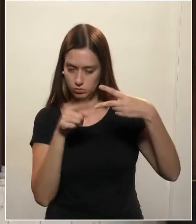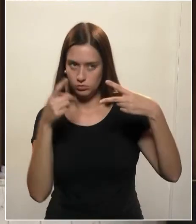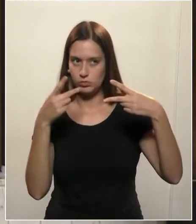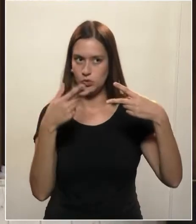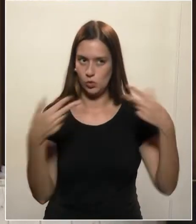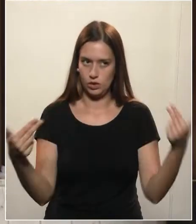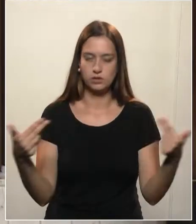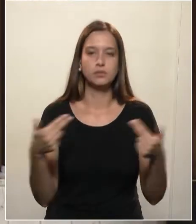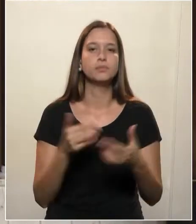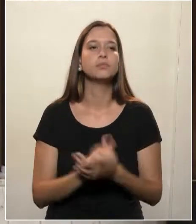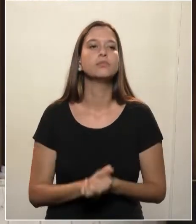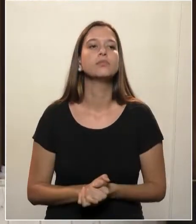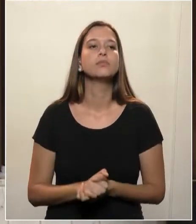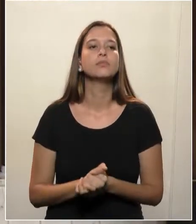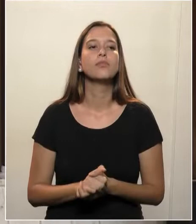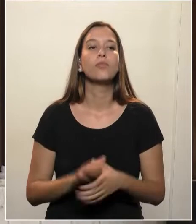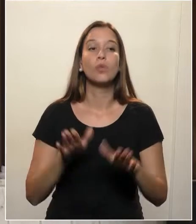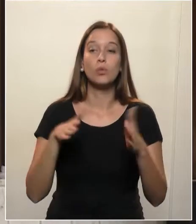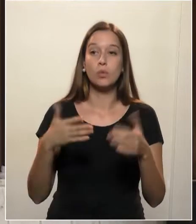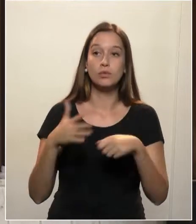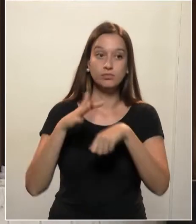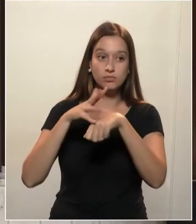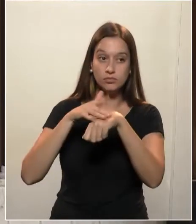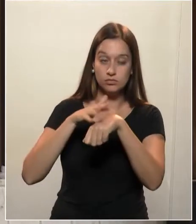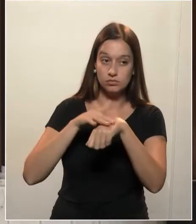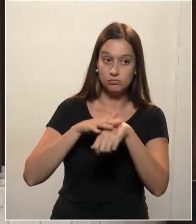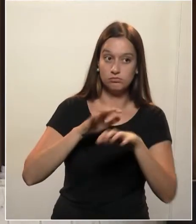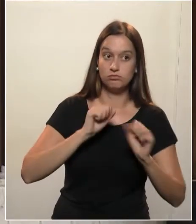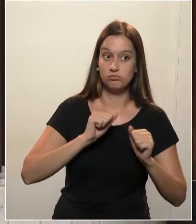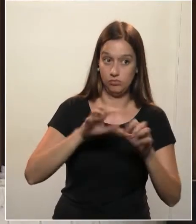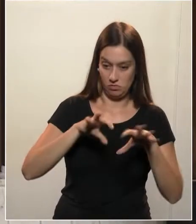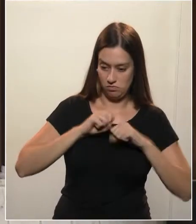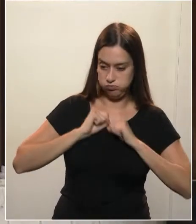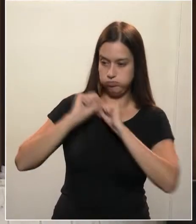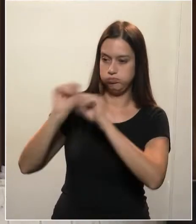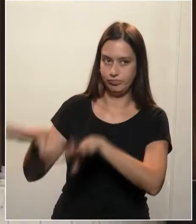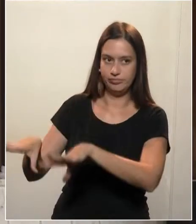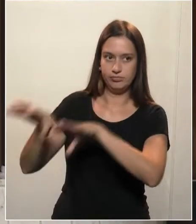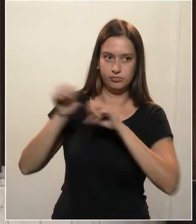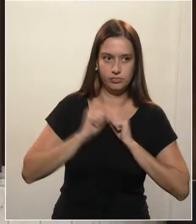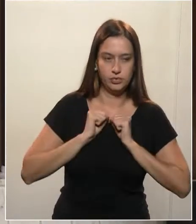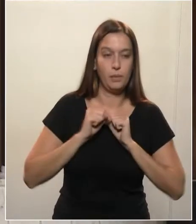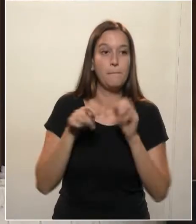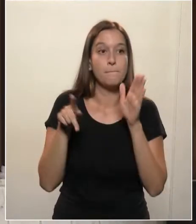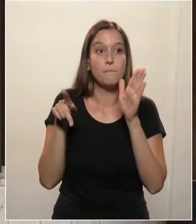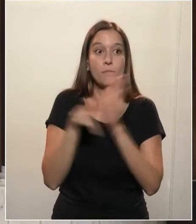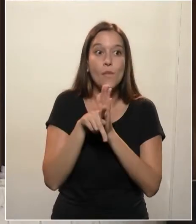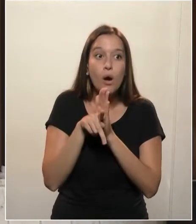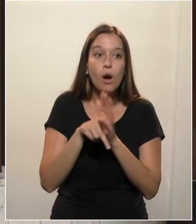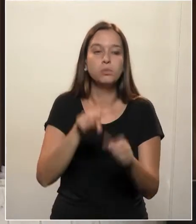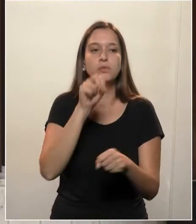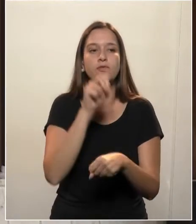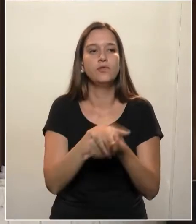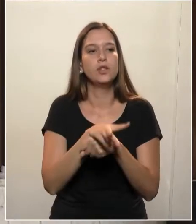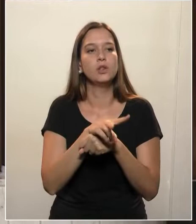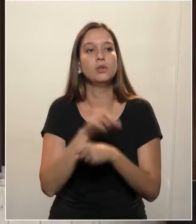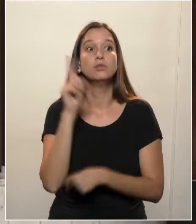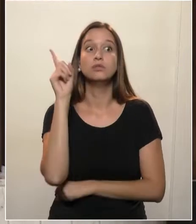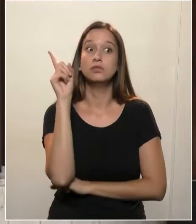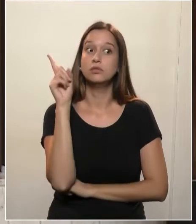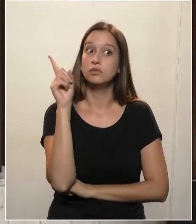transmitida de pessoa a pessoa, principalmente doença viral, é muito difícil de controlar,